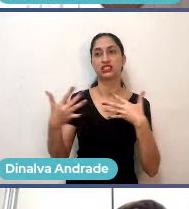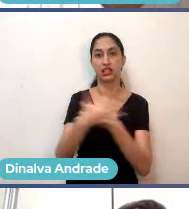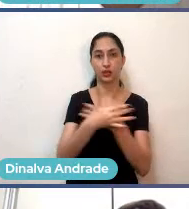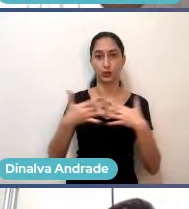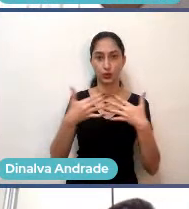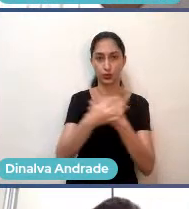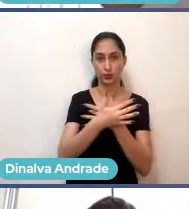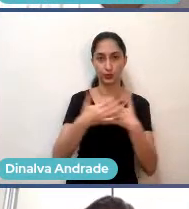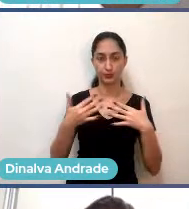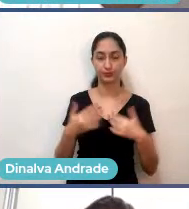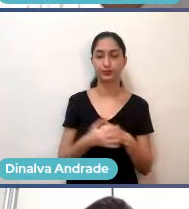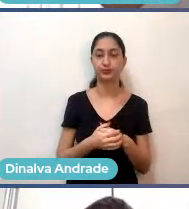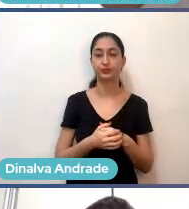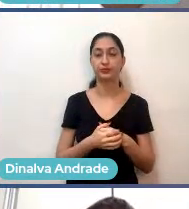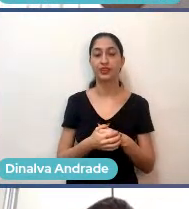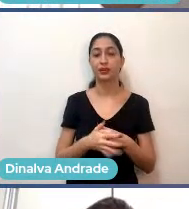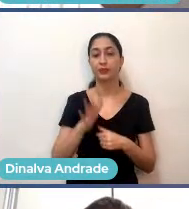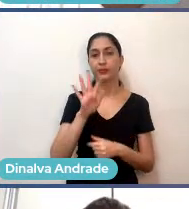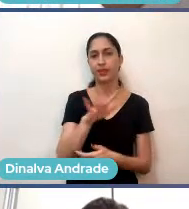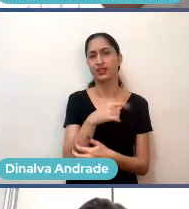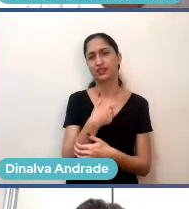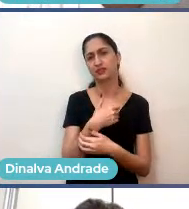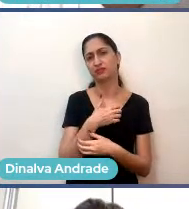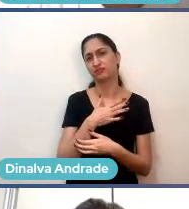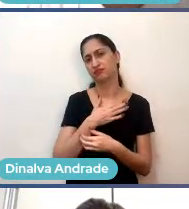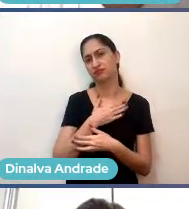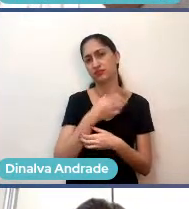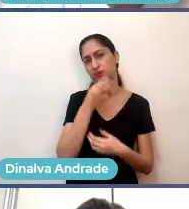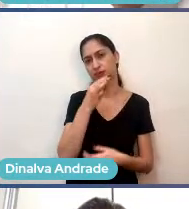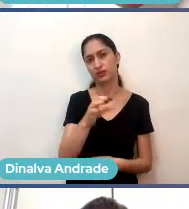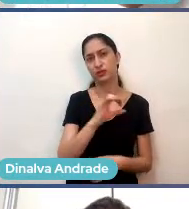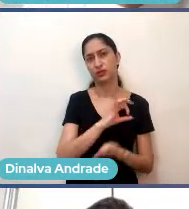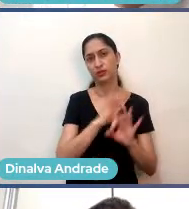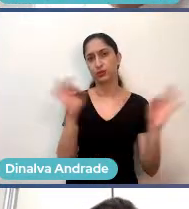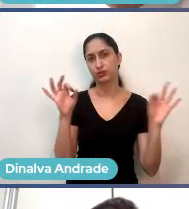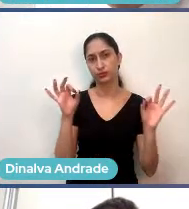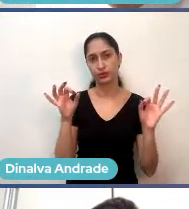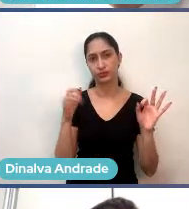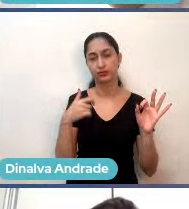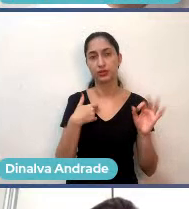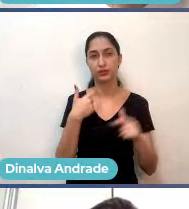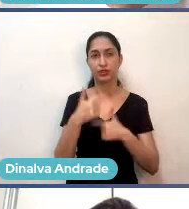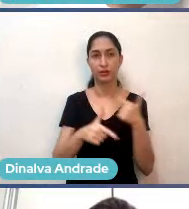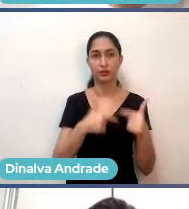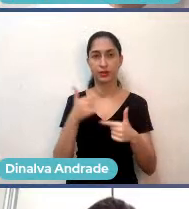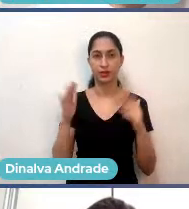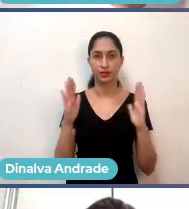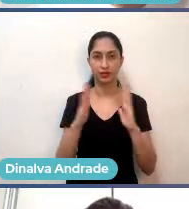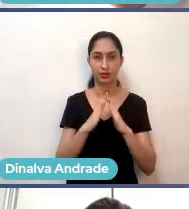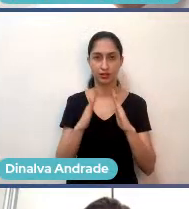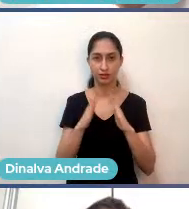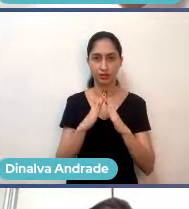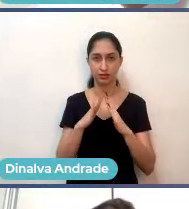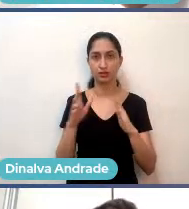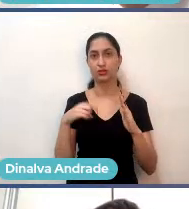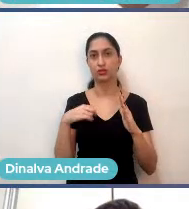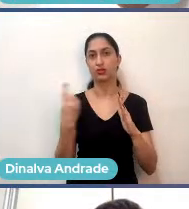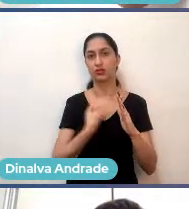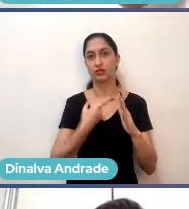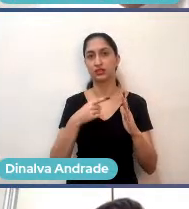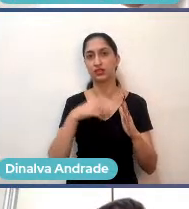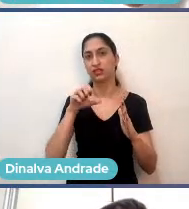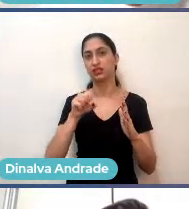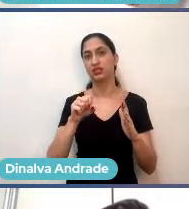assim, na verdade, eu estou achando é ótimo, né? Porque, na verdade, eu estou no home office. A empresa das 20 Fs é aliada lá no Porto. Então,